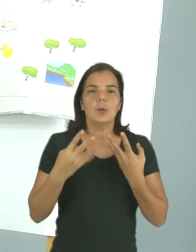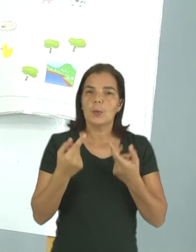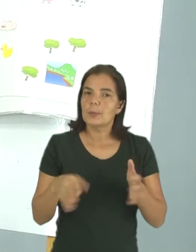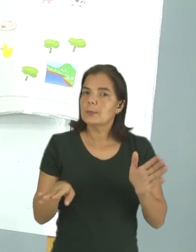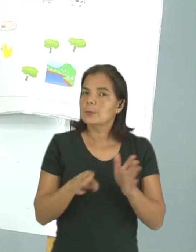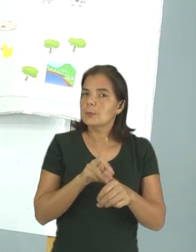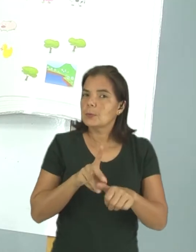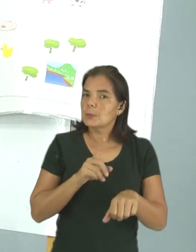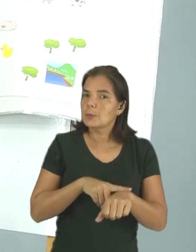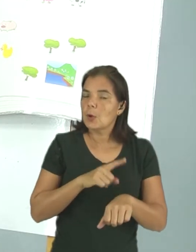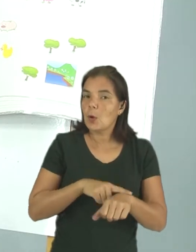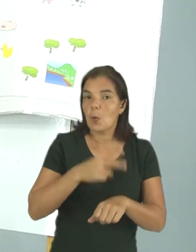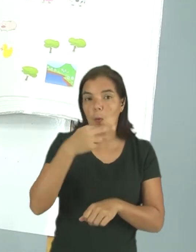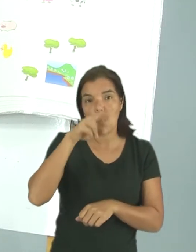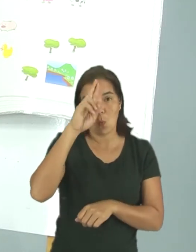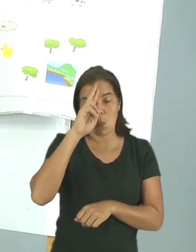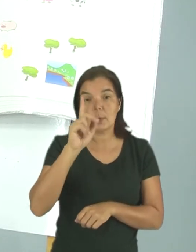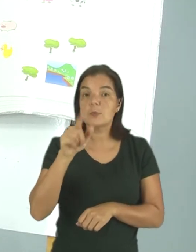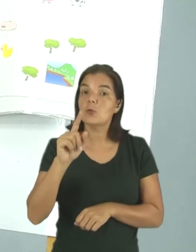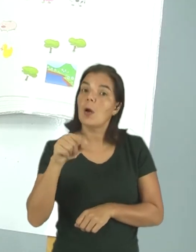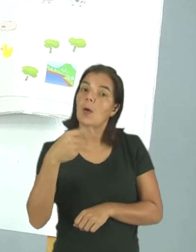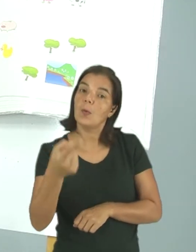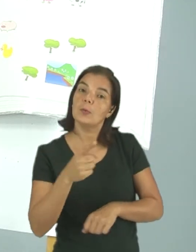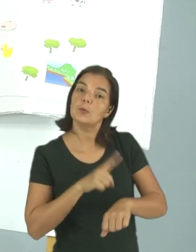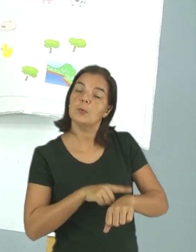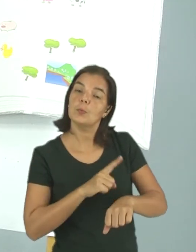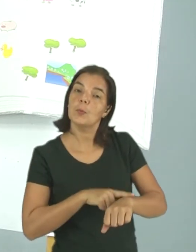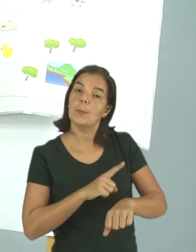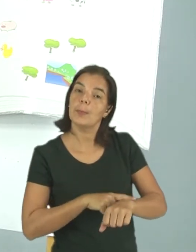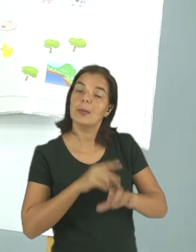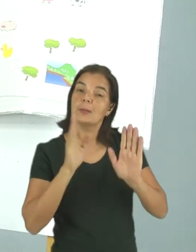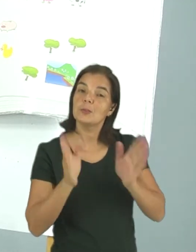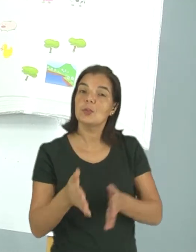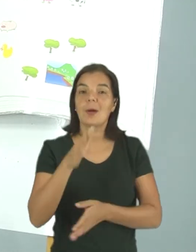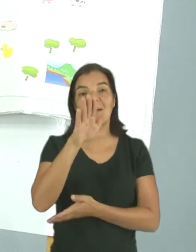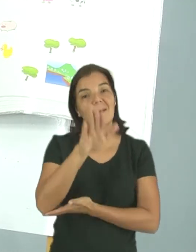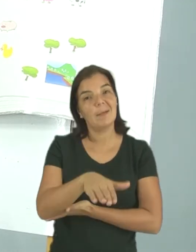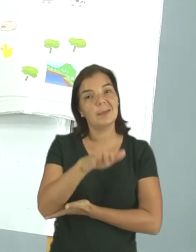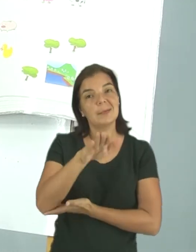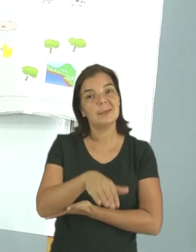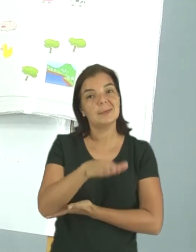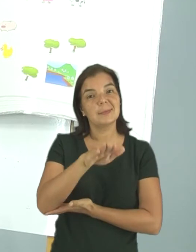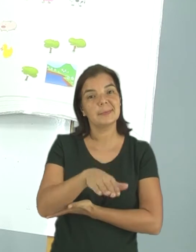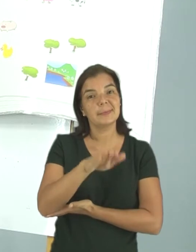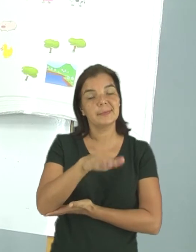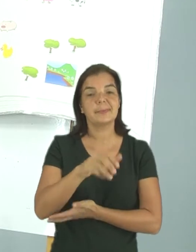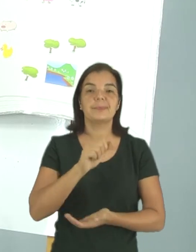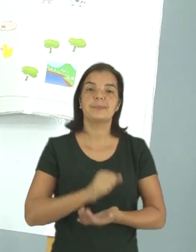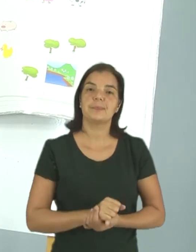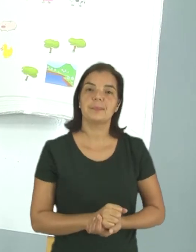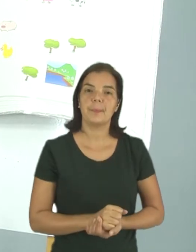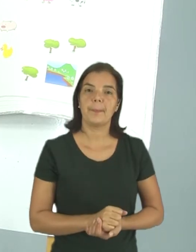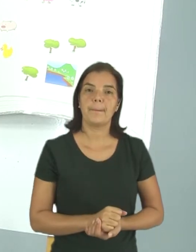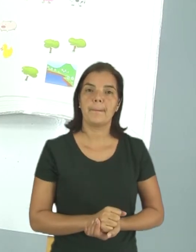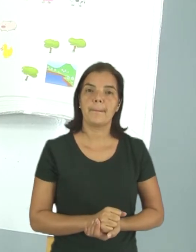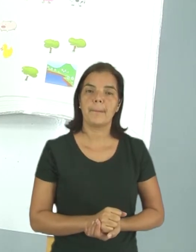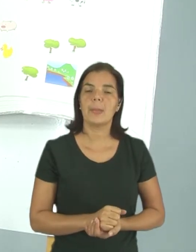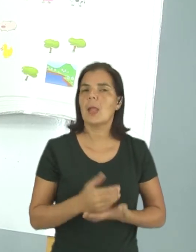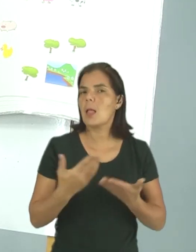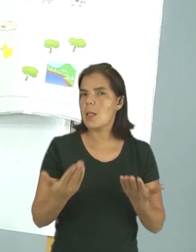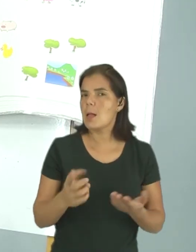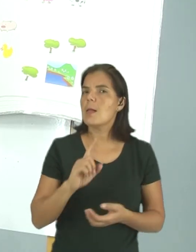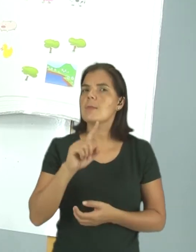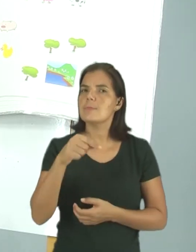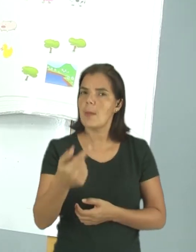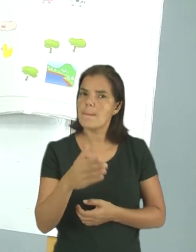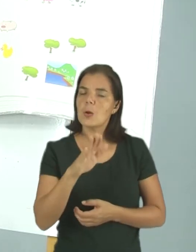chegou a hora do almoço, Já era um outro momento do dia. Já ia ser o período da tarde. E